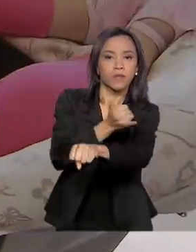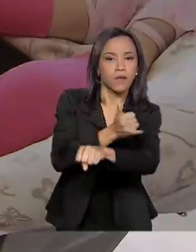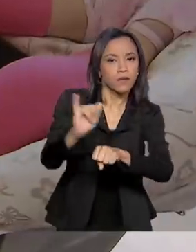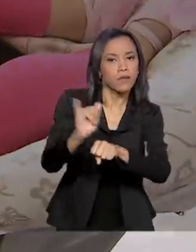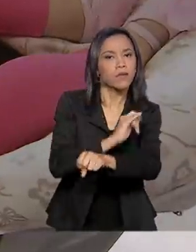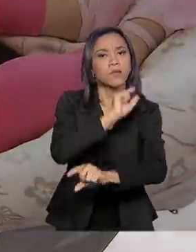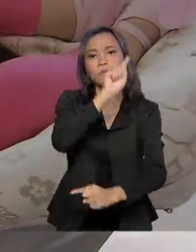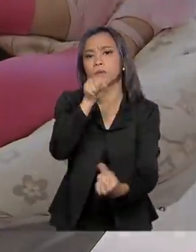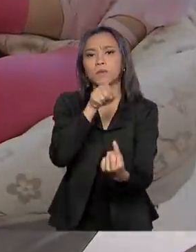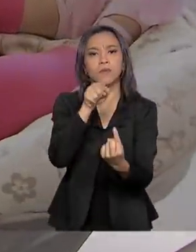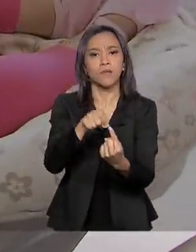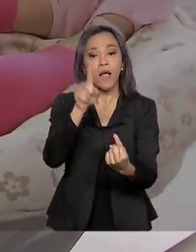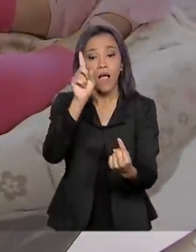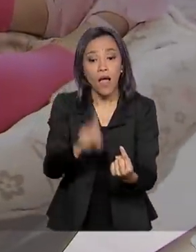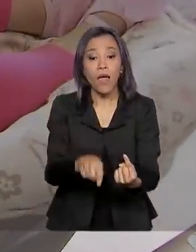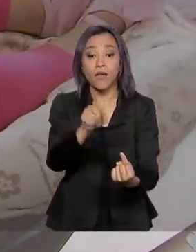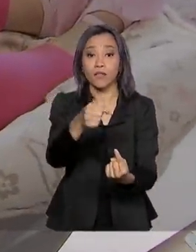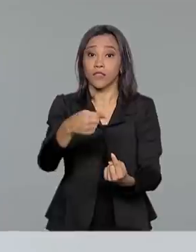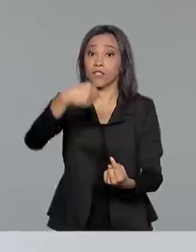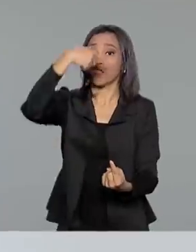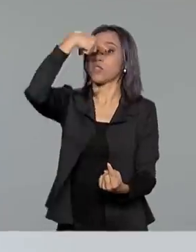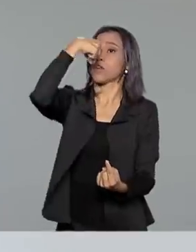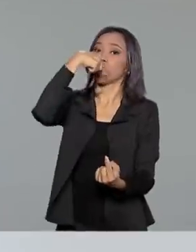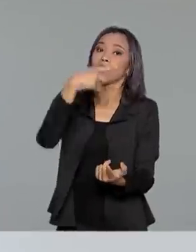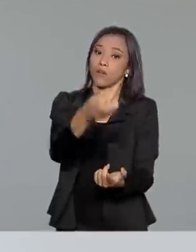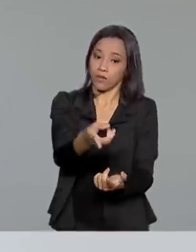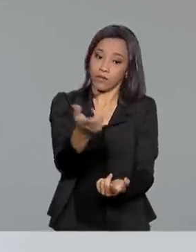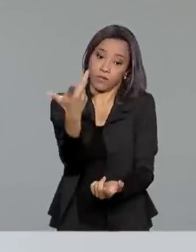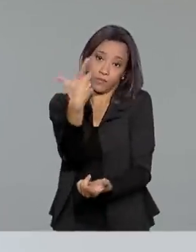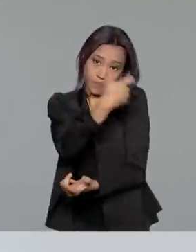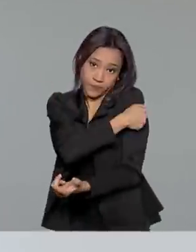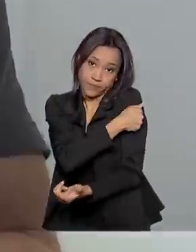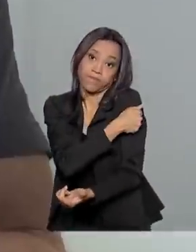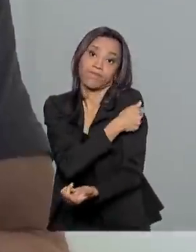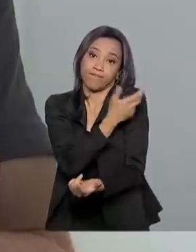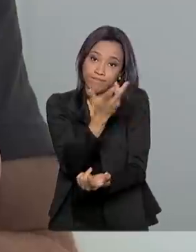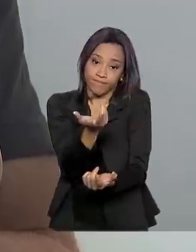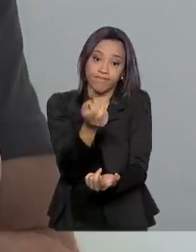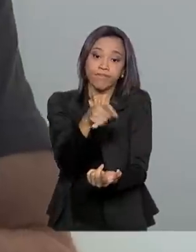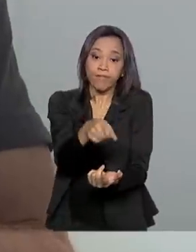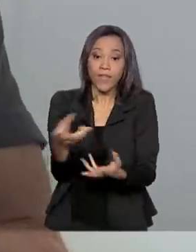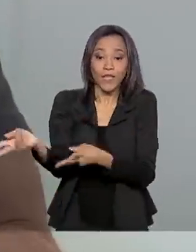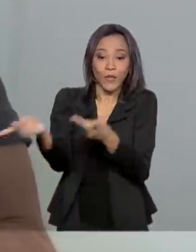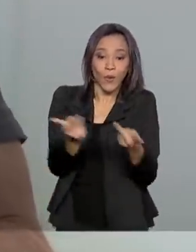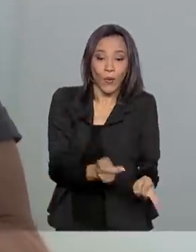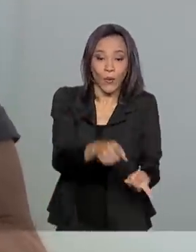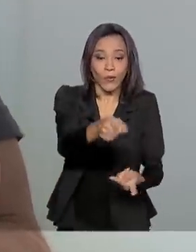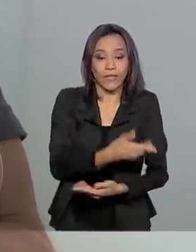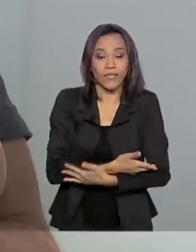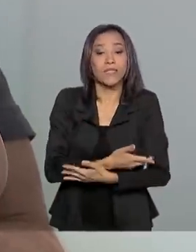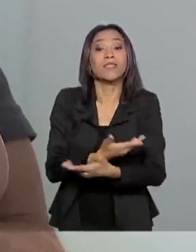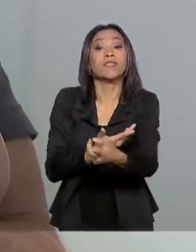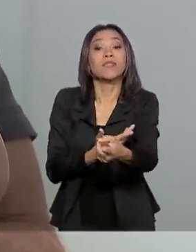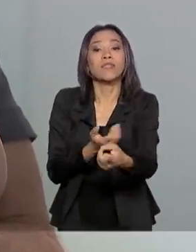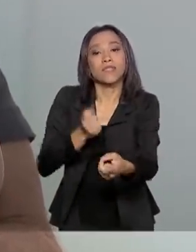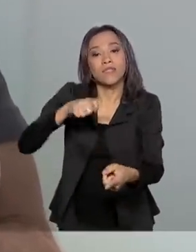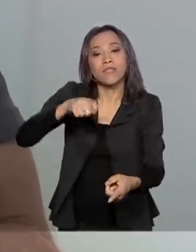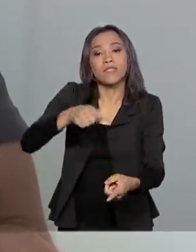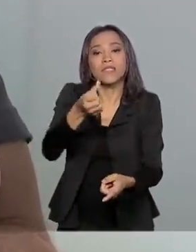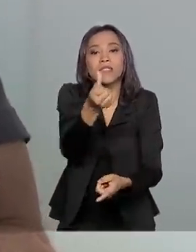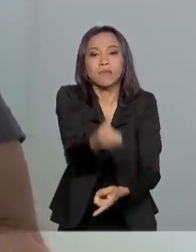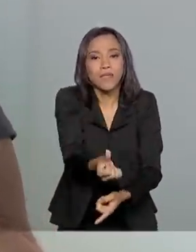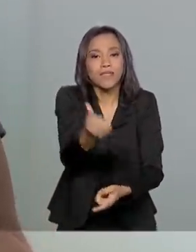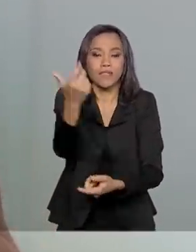preventiva a chamada dose zero. Esse pai veio logo cedo trazer a Liz de apenas seis meses